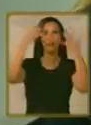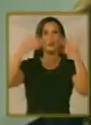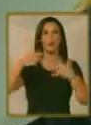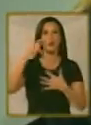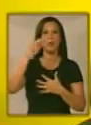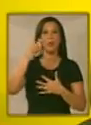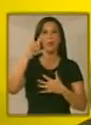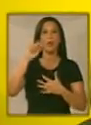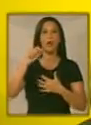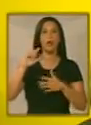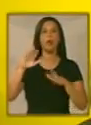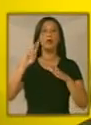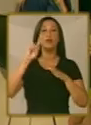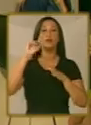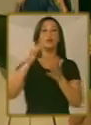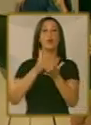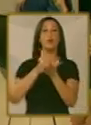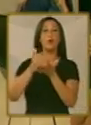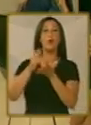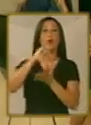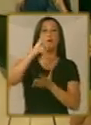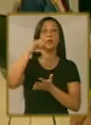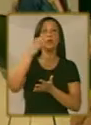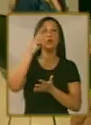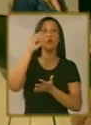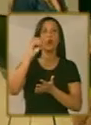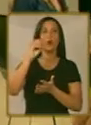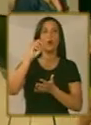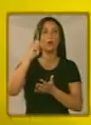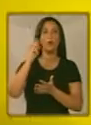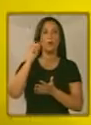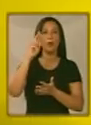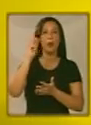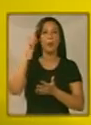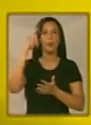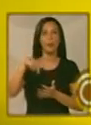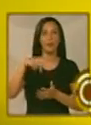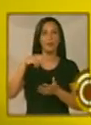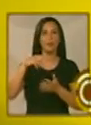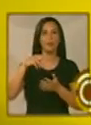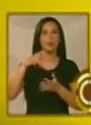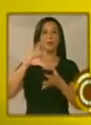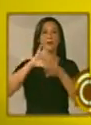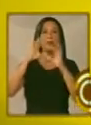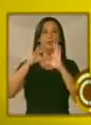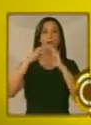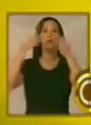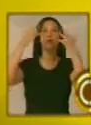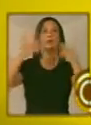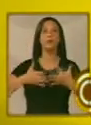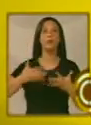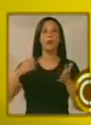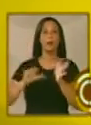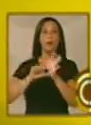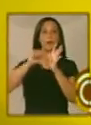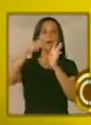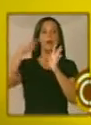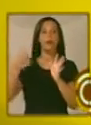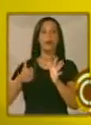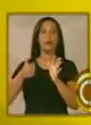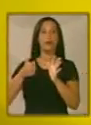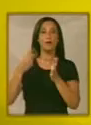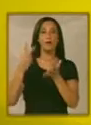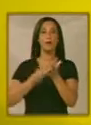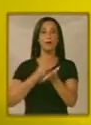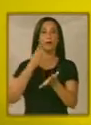Quando começam os Jogos Parapan Americanos, Paula? Os Jogos Parapan Americanos vão ser realizados justamente pela primeira vez depois dos